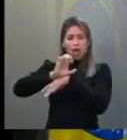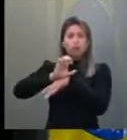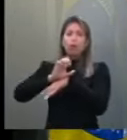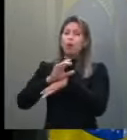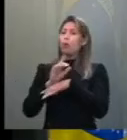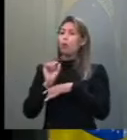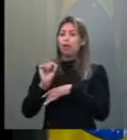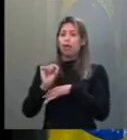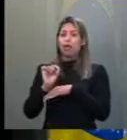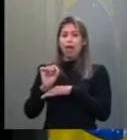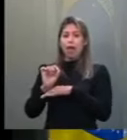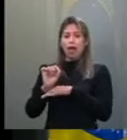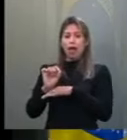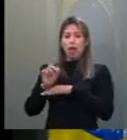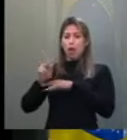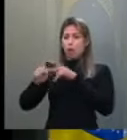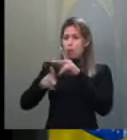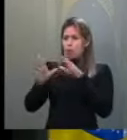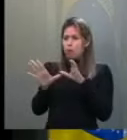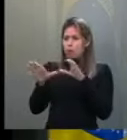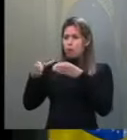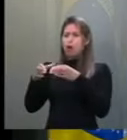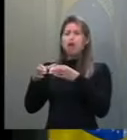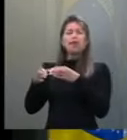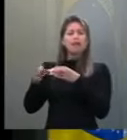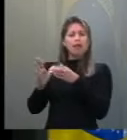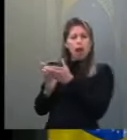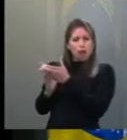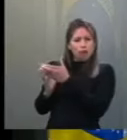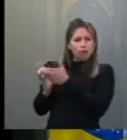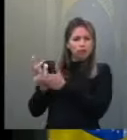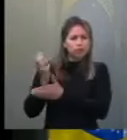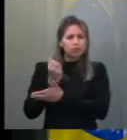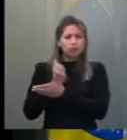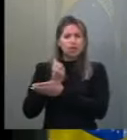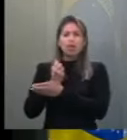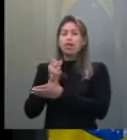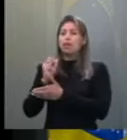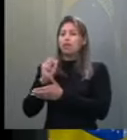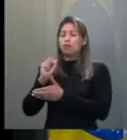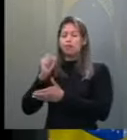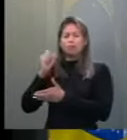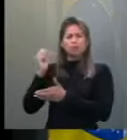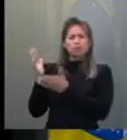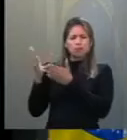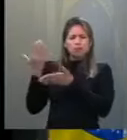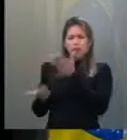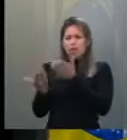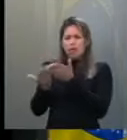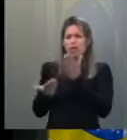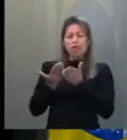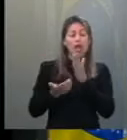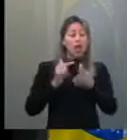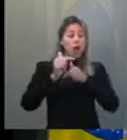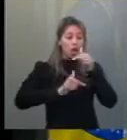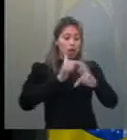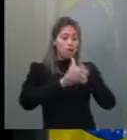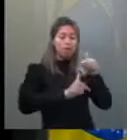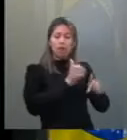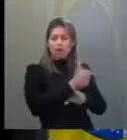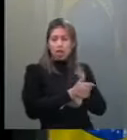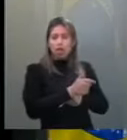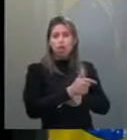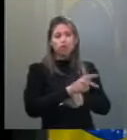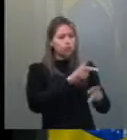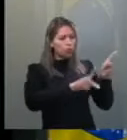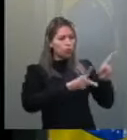sucateou, que tirou emprego de muitos acreano, que tirou a